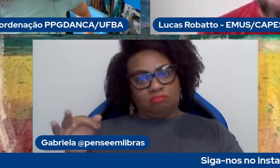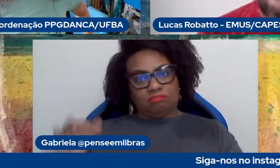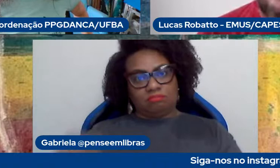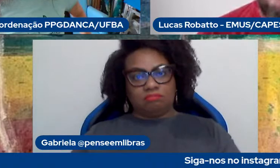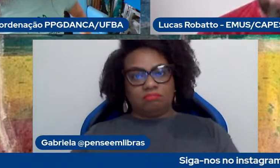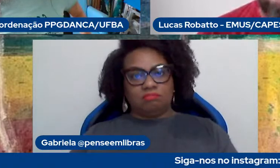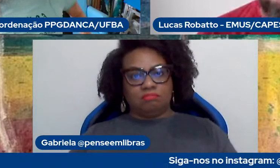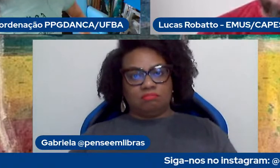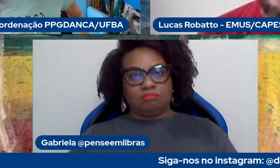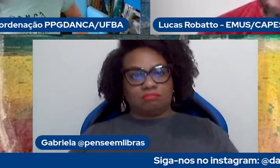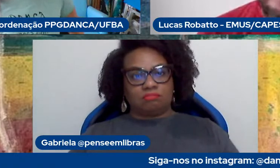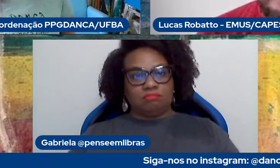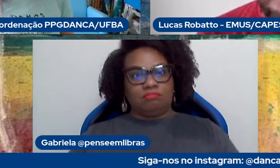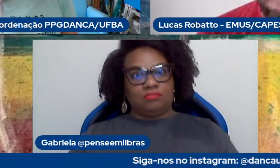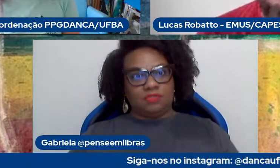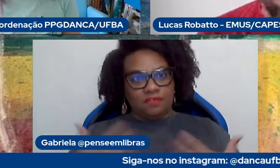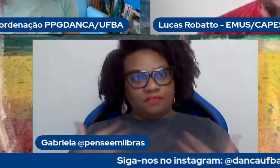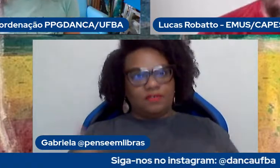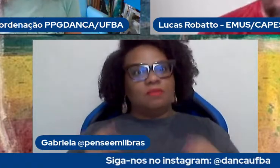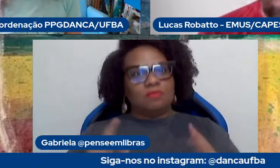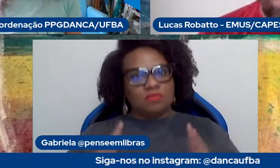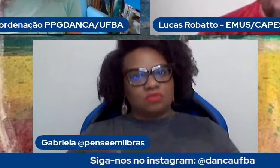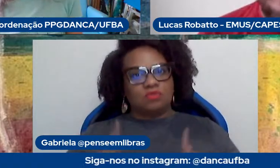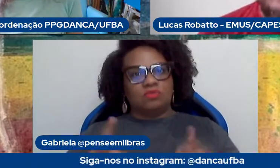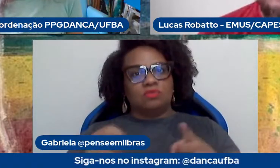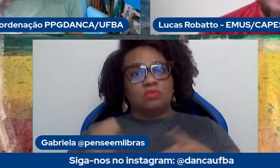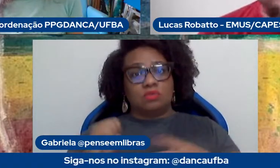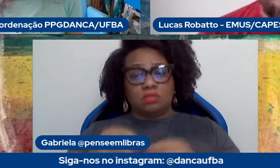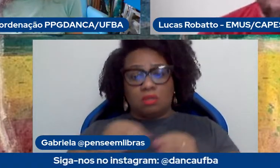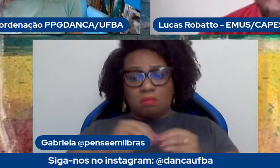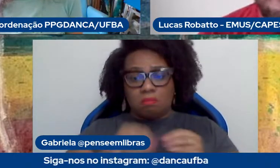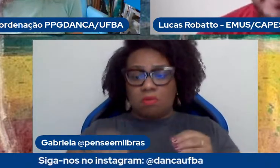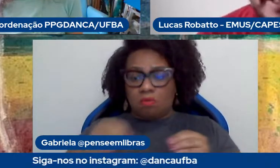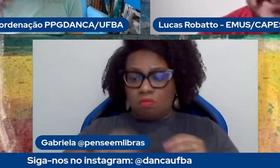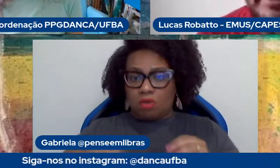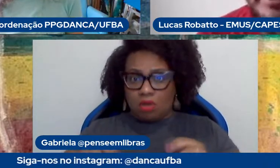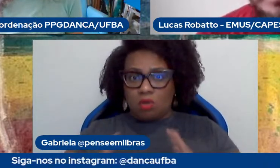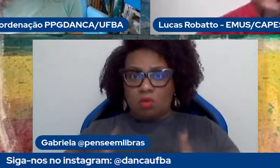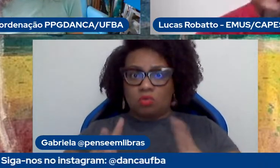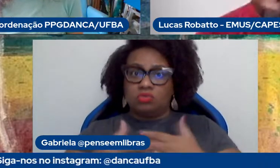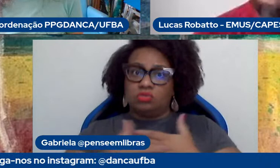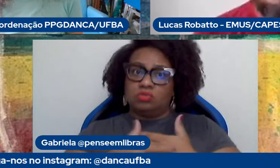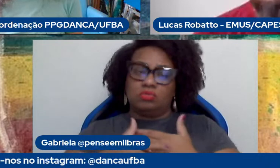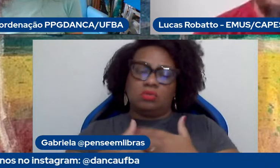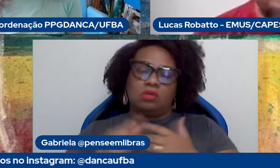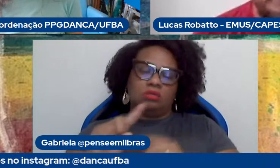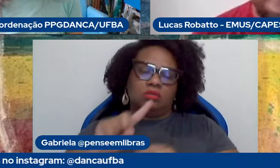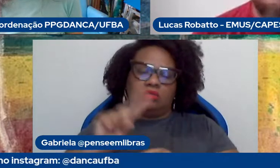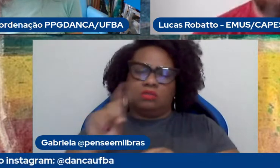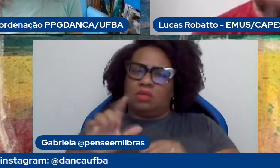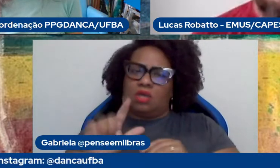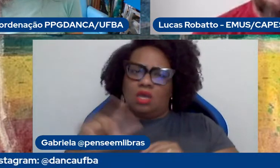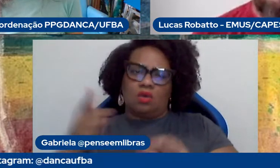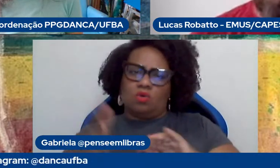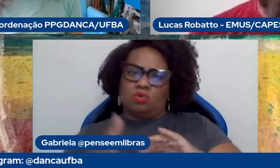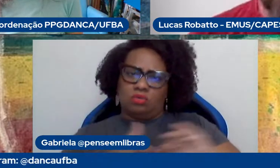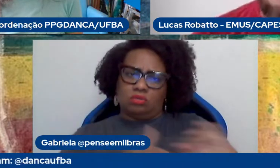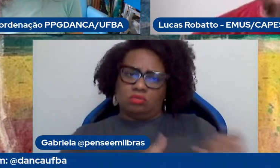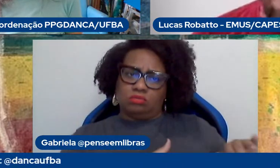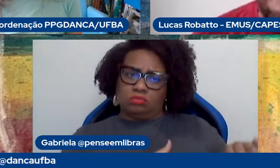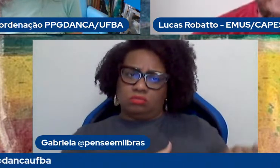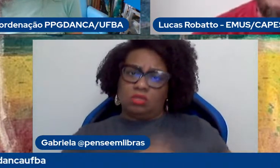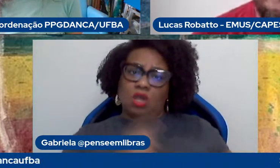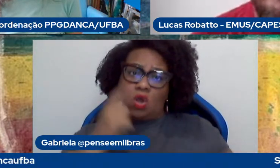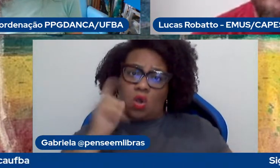vamos continuar e se houver prorogação de mandato isso vai ser uma outra questão que ontem foi colocado, ela falou vocês têm